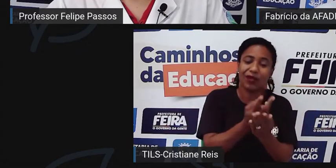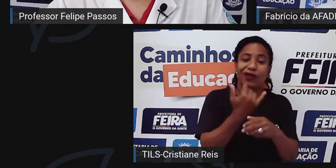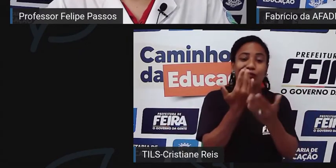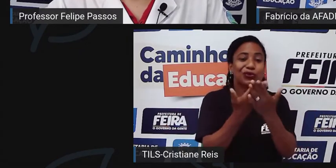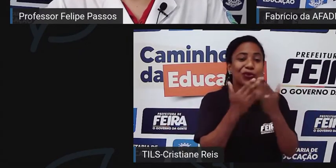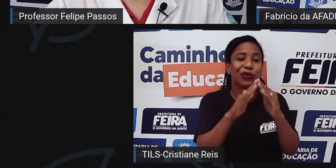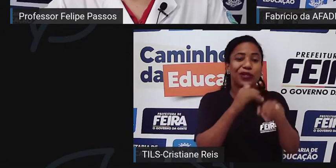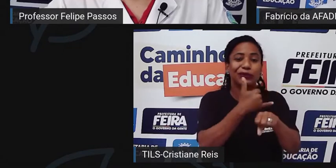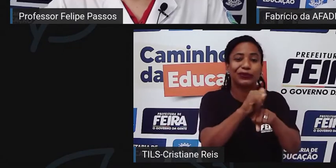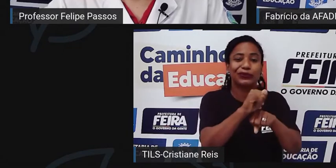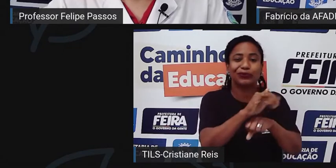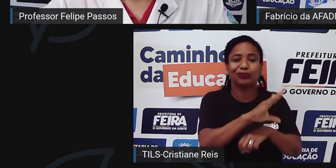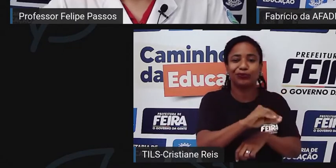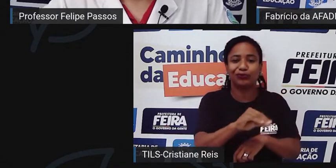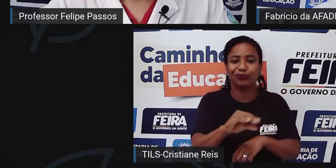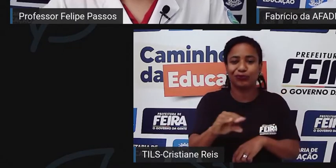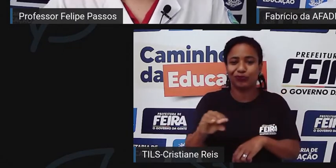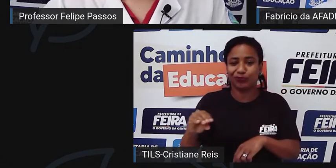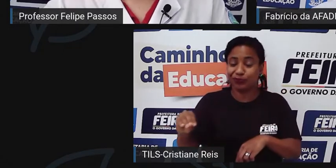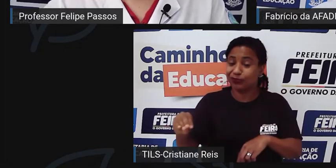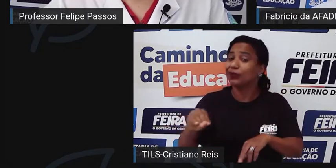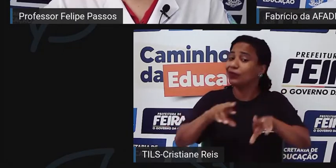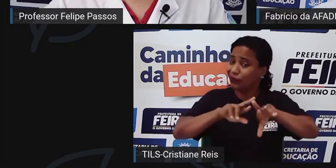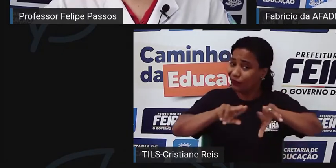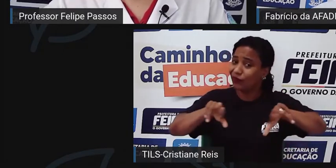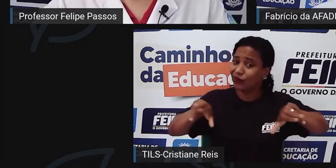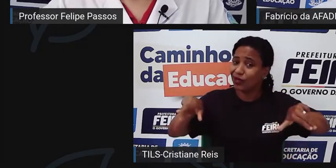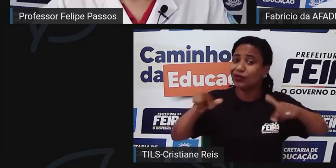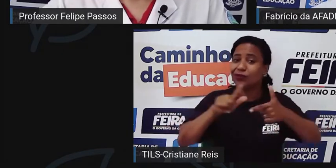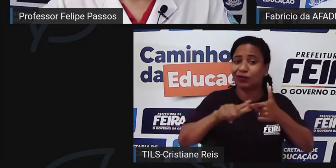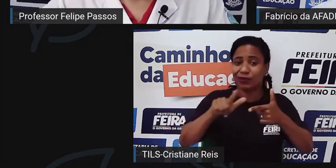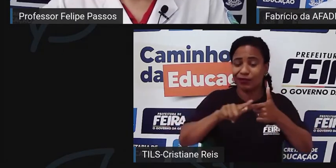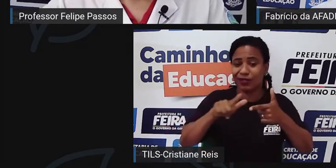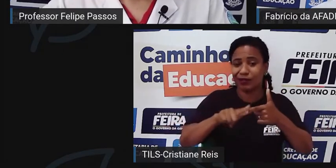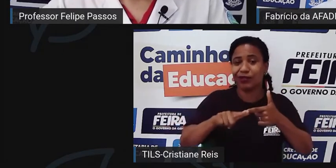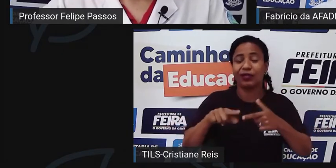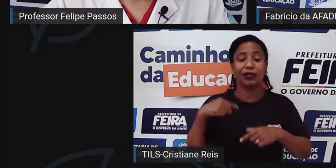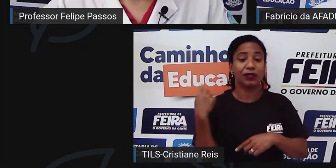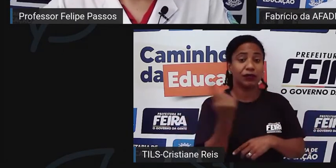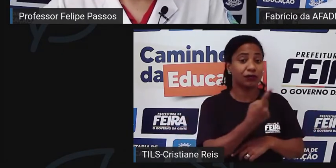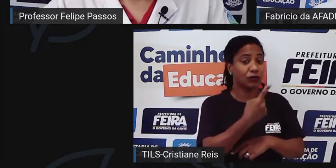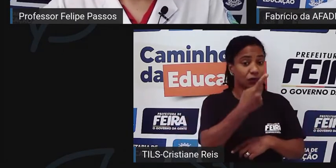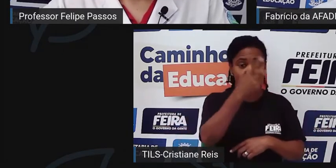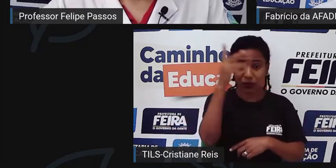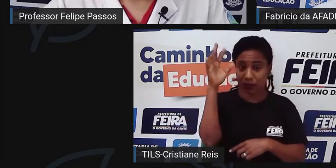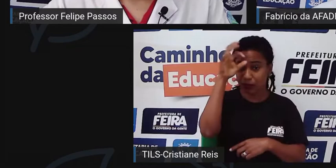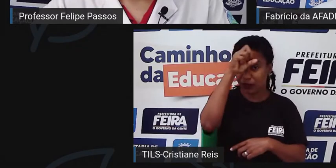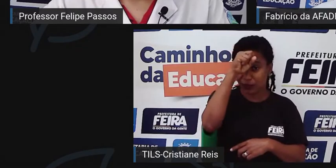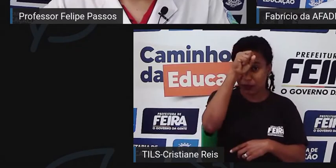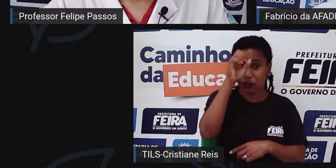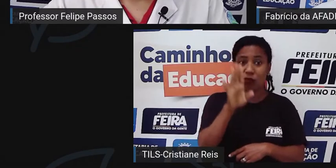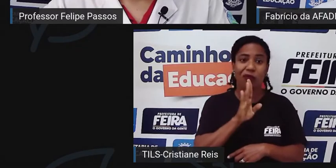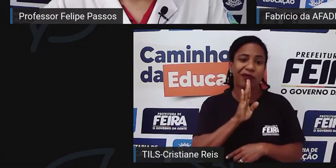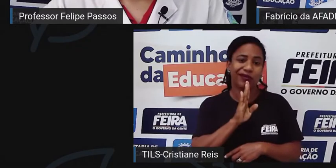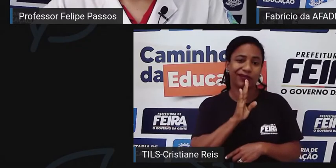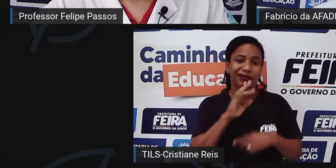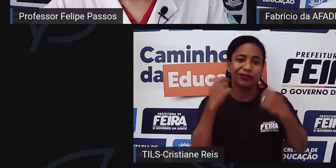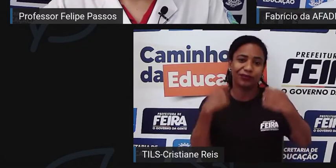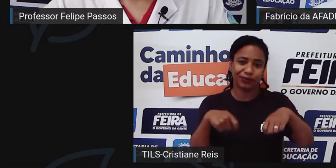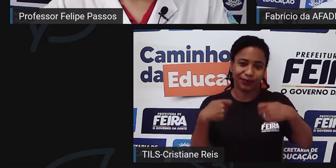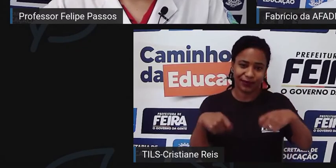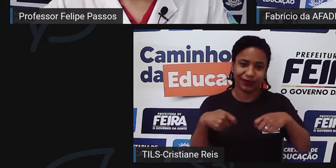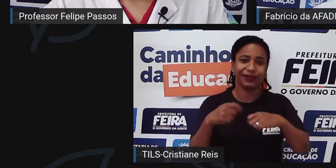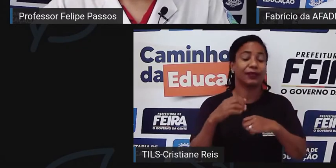várias questões que as pessoas precisam ter, precisam conhecer. Então, assim, é